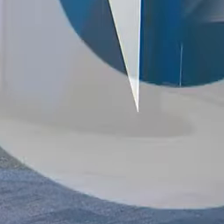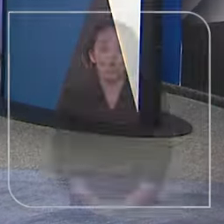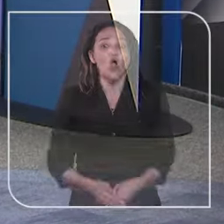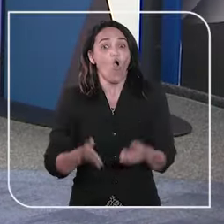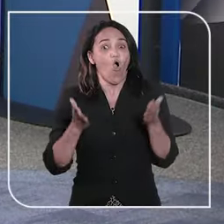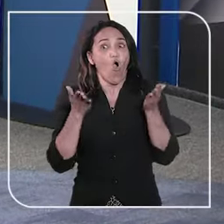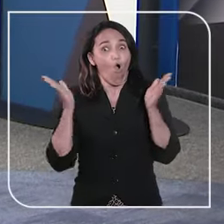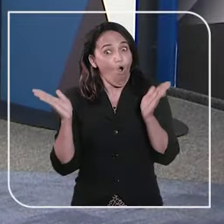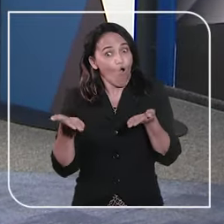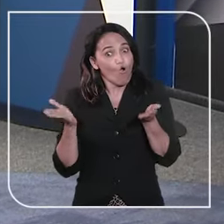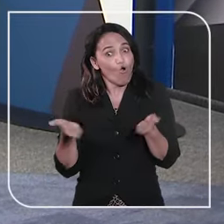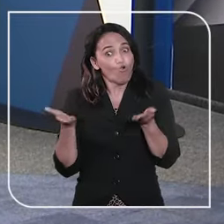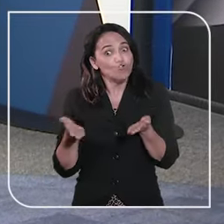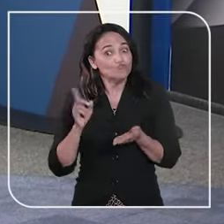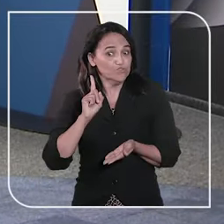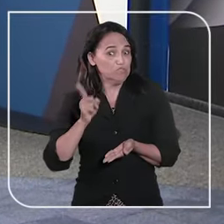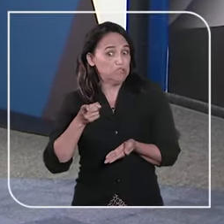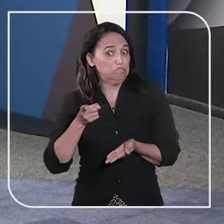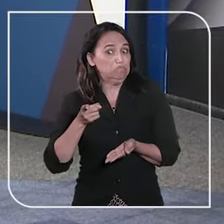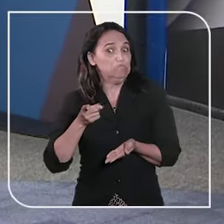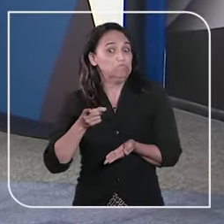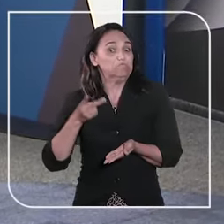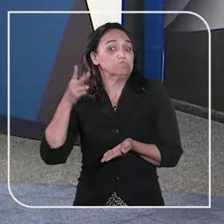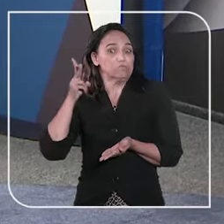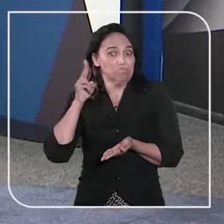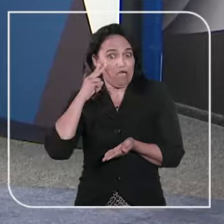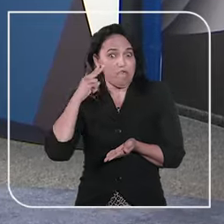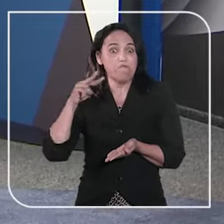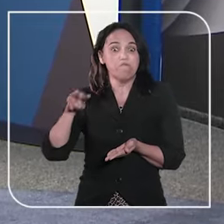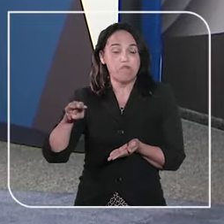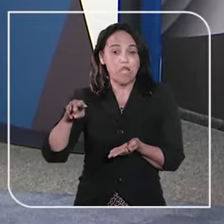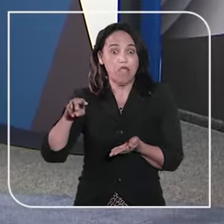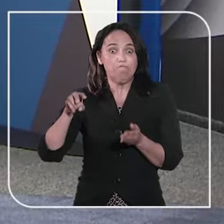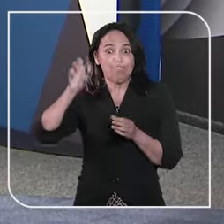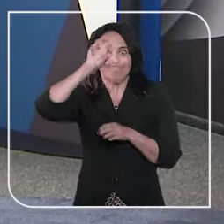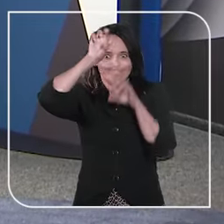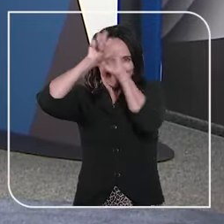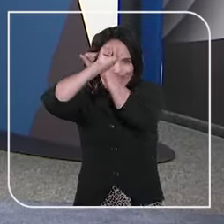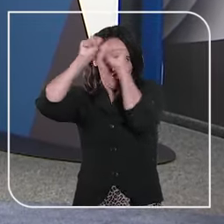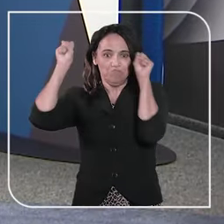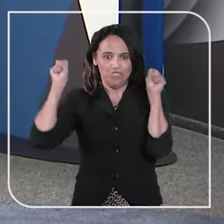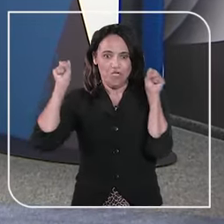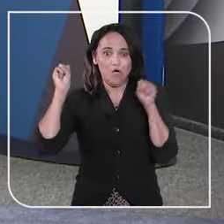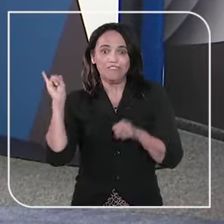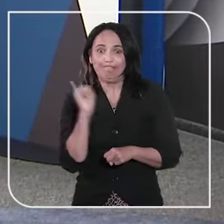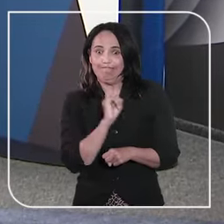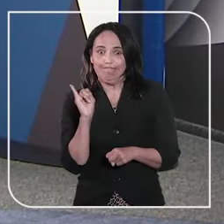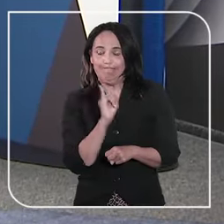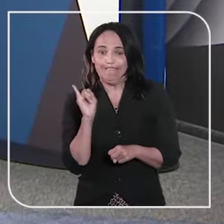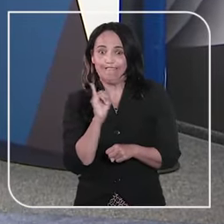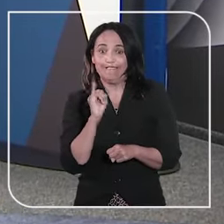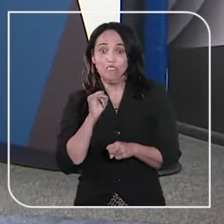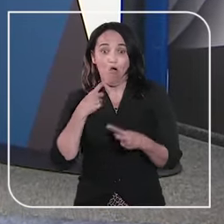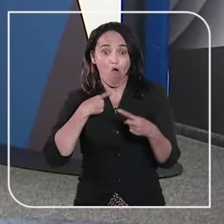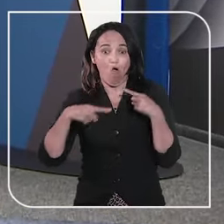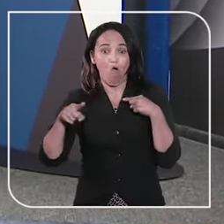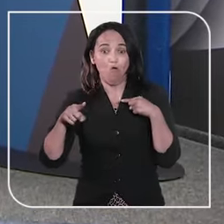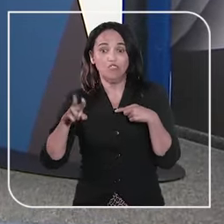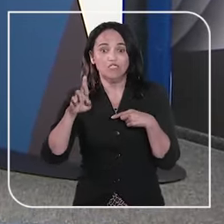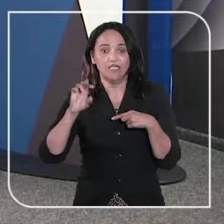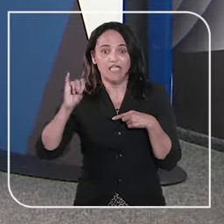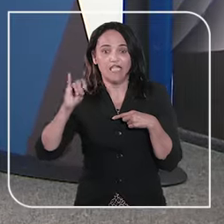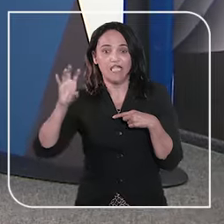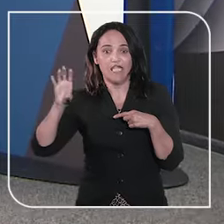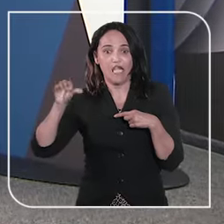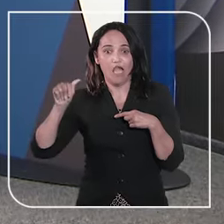No programa de hoje você vai ver Corte Especial homologa a sentença italiana contra Ricardo Falco e